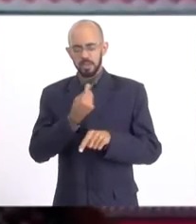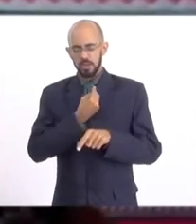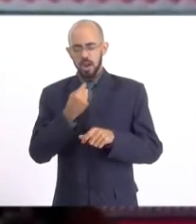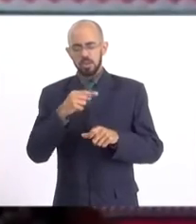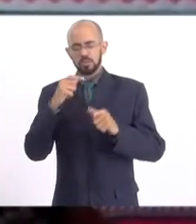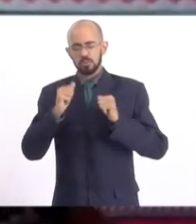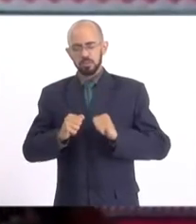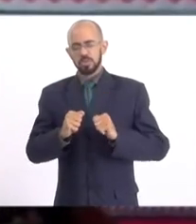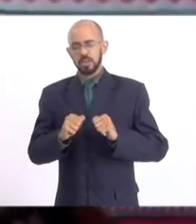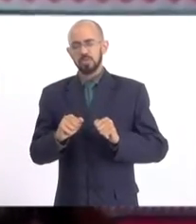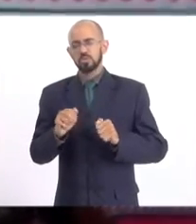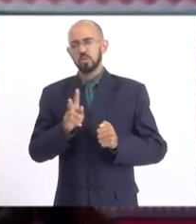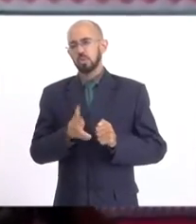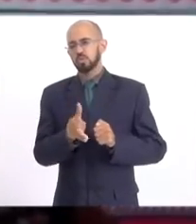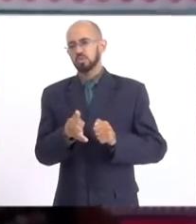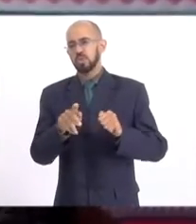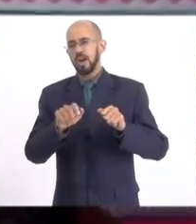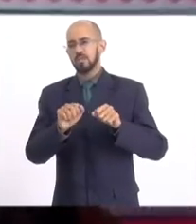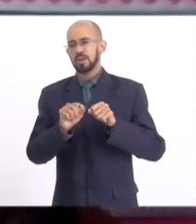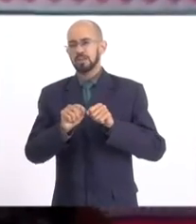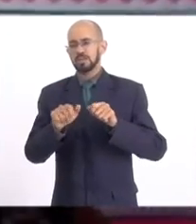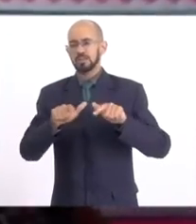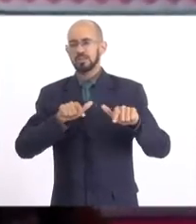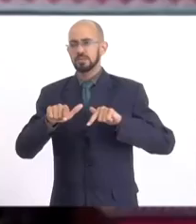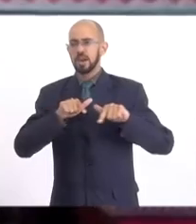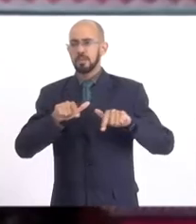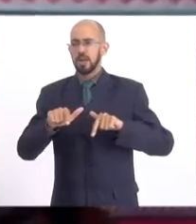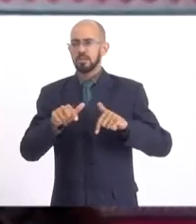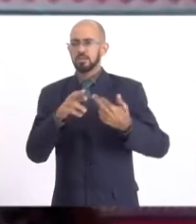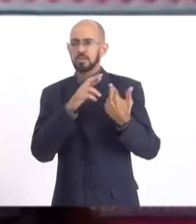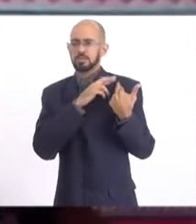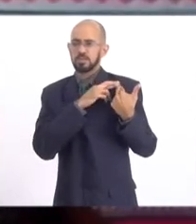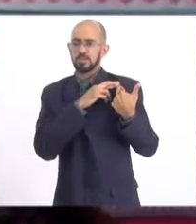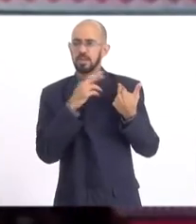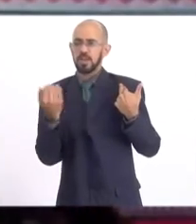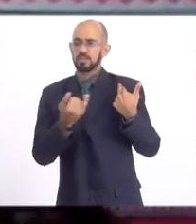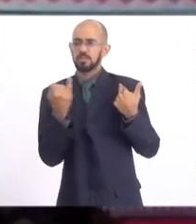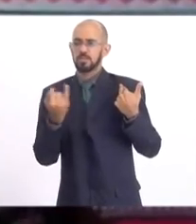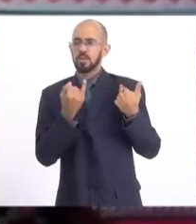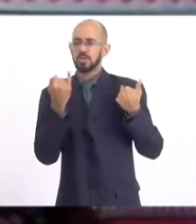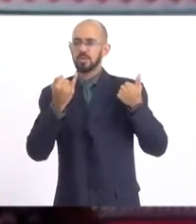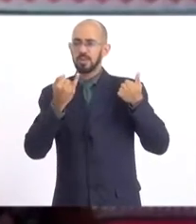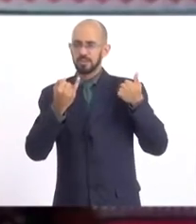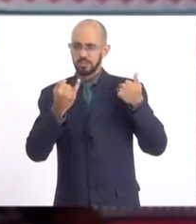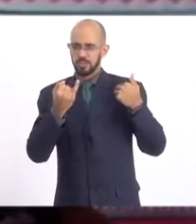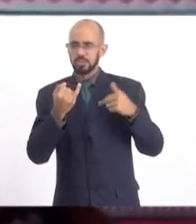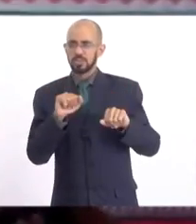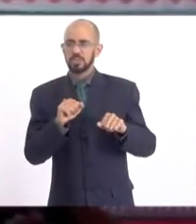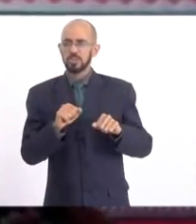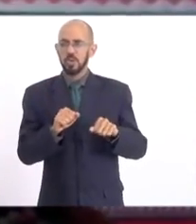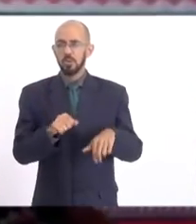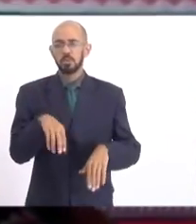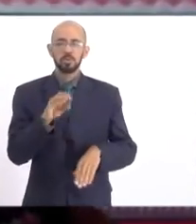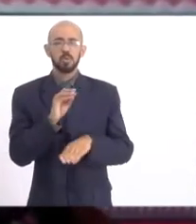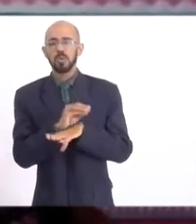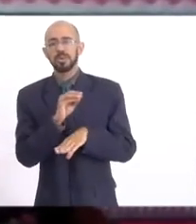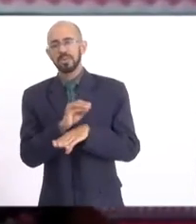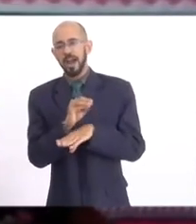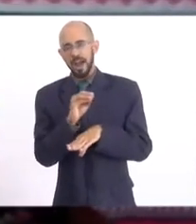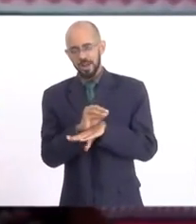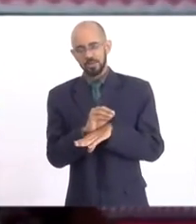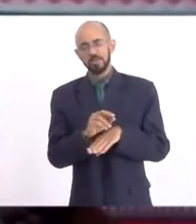continuar fazendo esse trabalho responsável, importante, comprometido, com todo cuidado, com muito